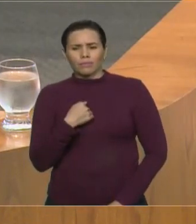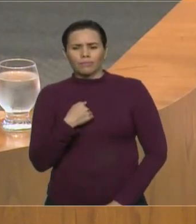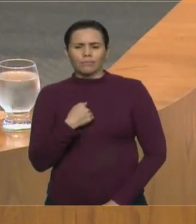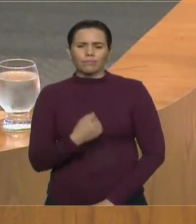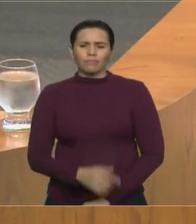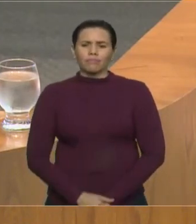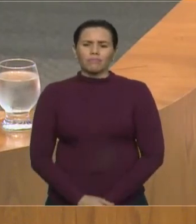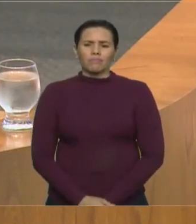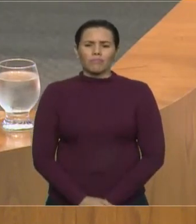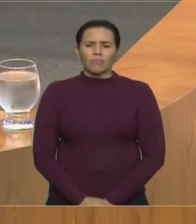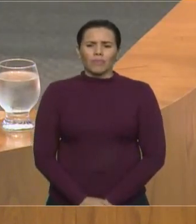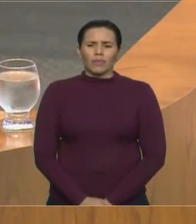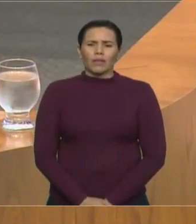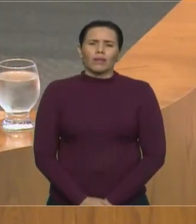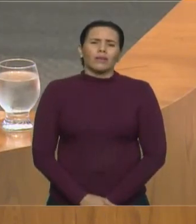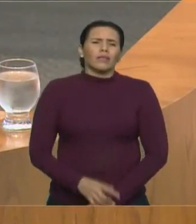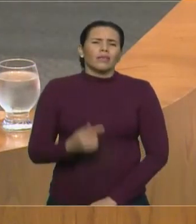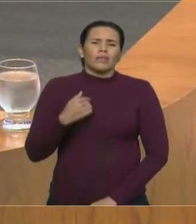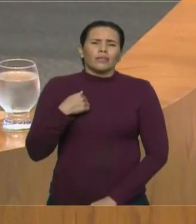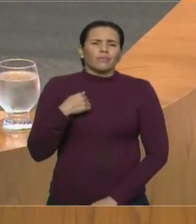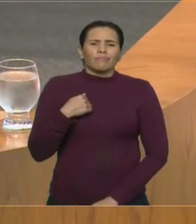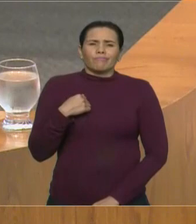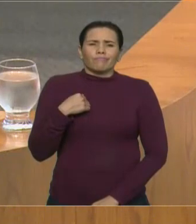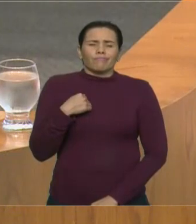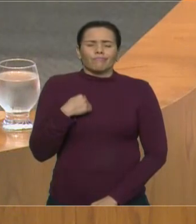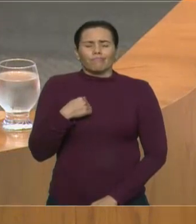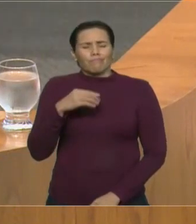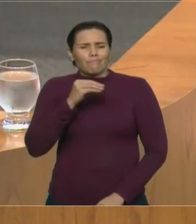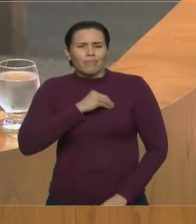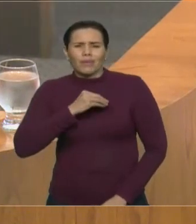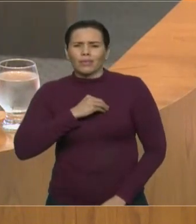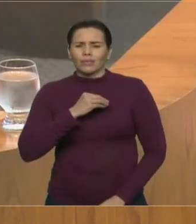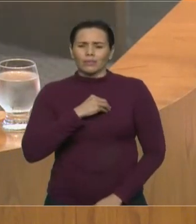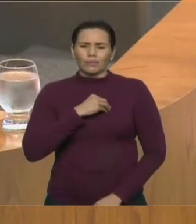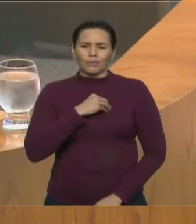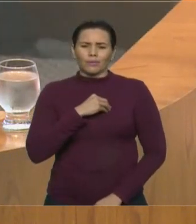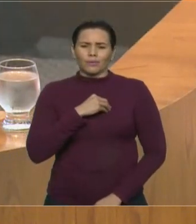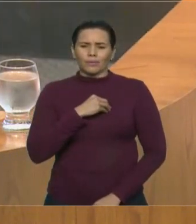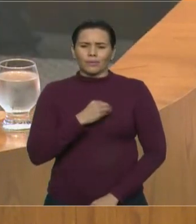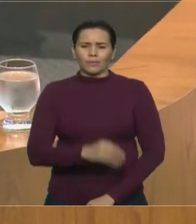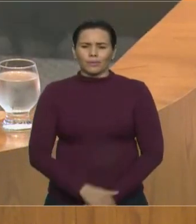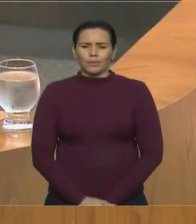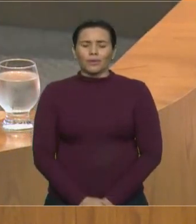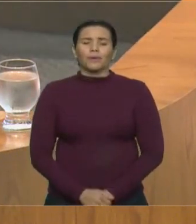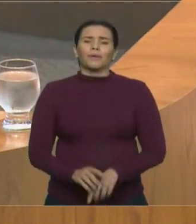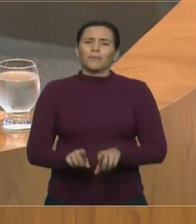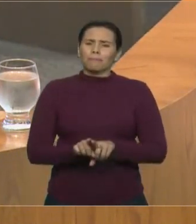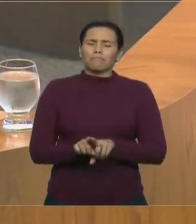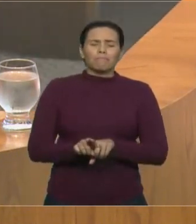não mereça, permaneces assim.